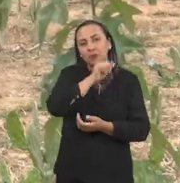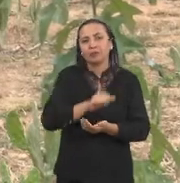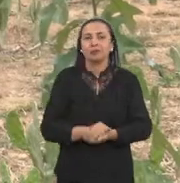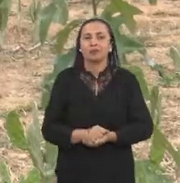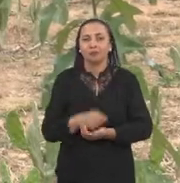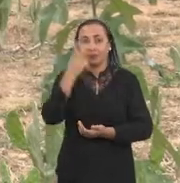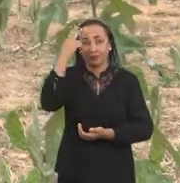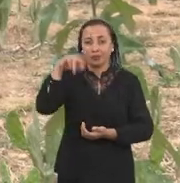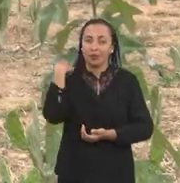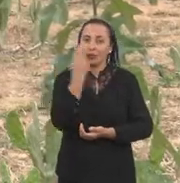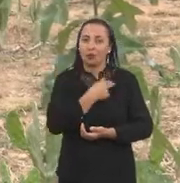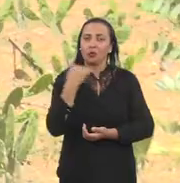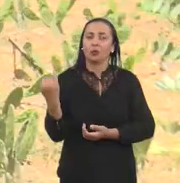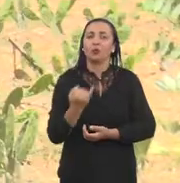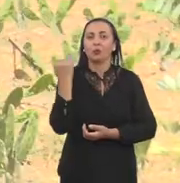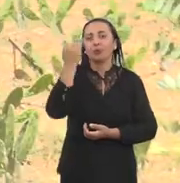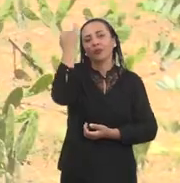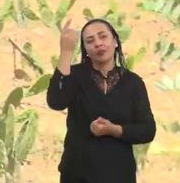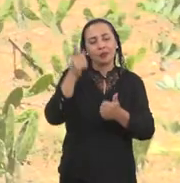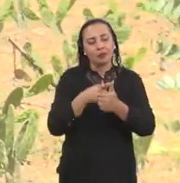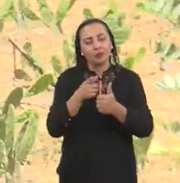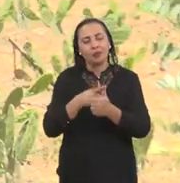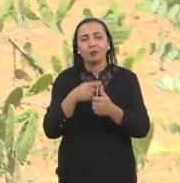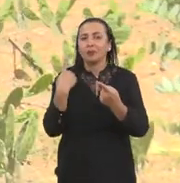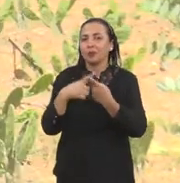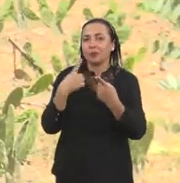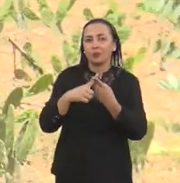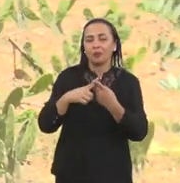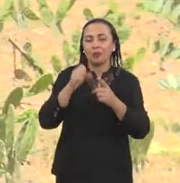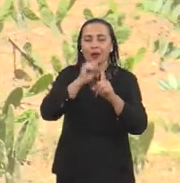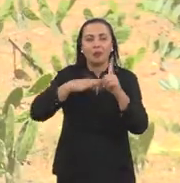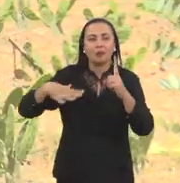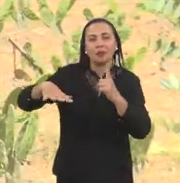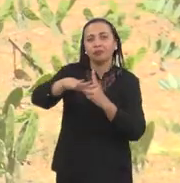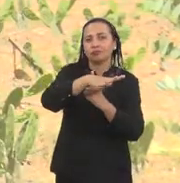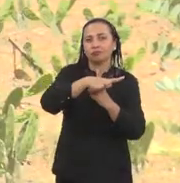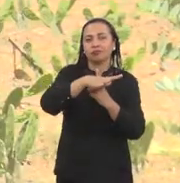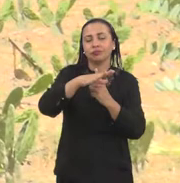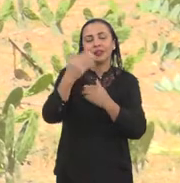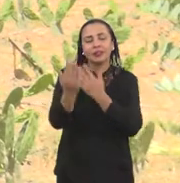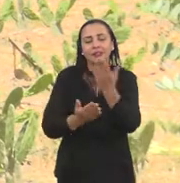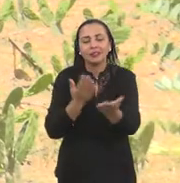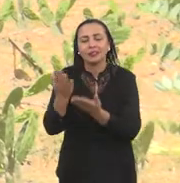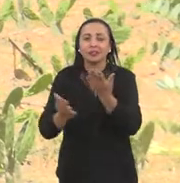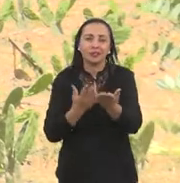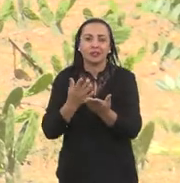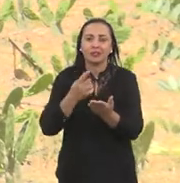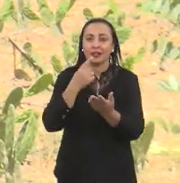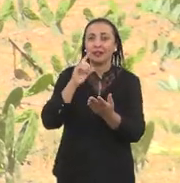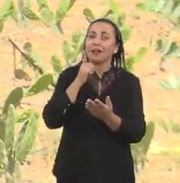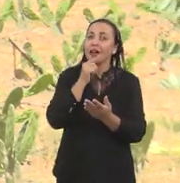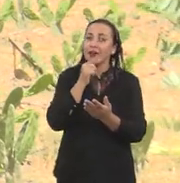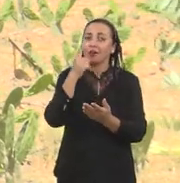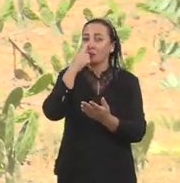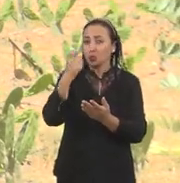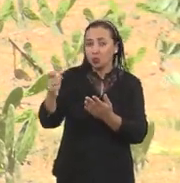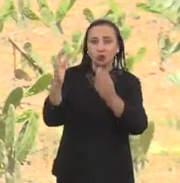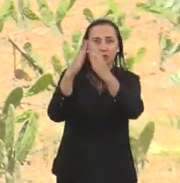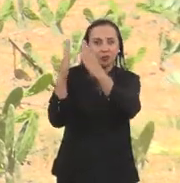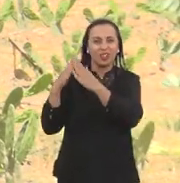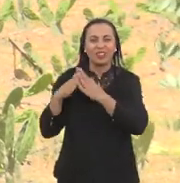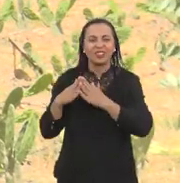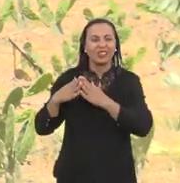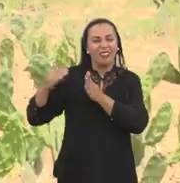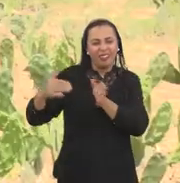dentro da dieta desses animais. Para nós é de grande importância. Primeiro vai para o meio ambiente, que está tratando o